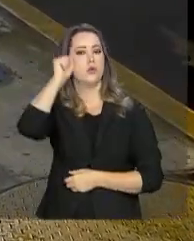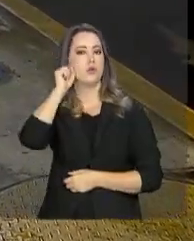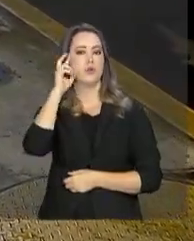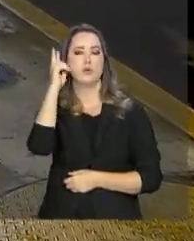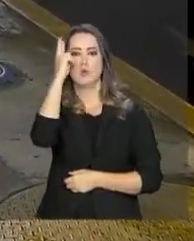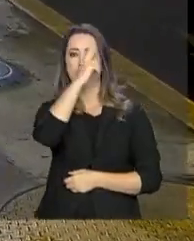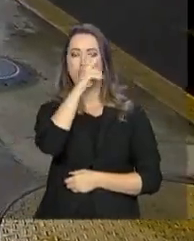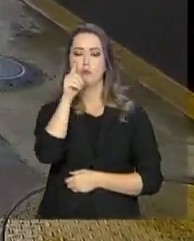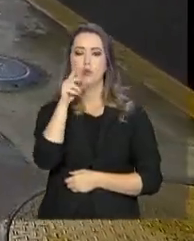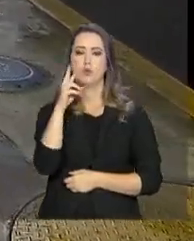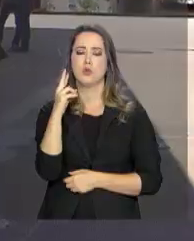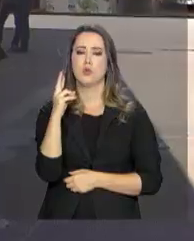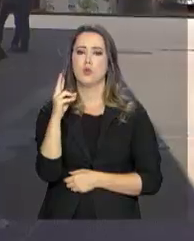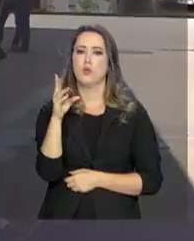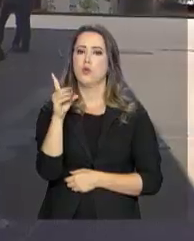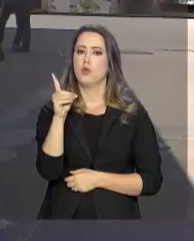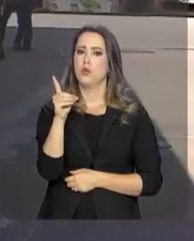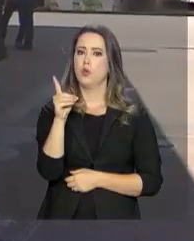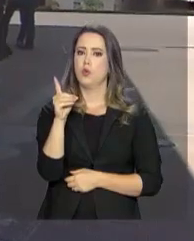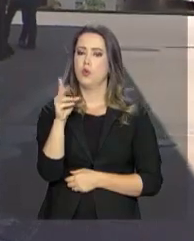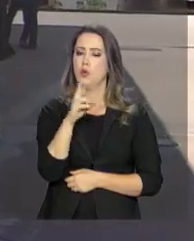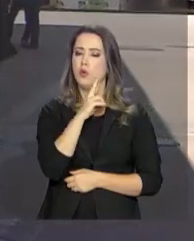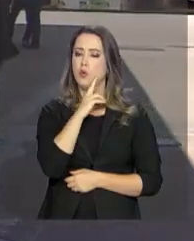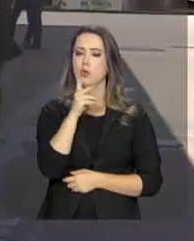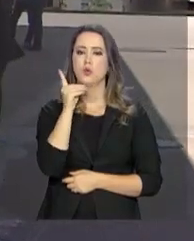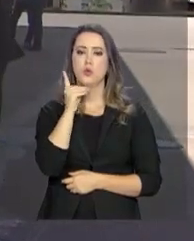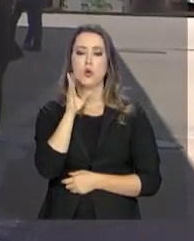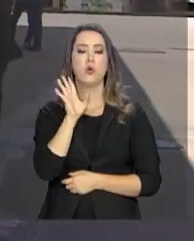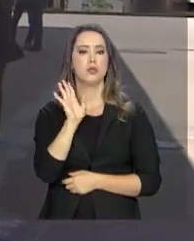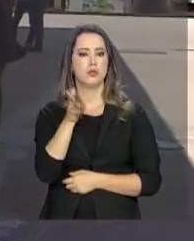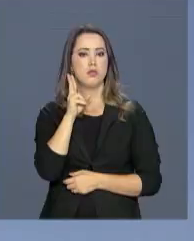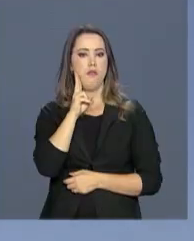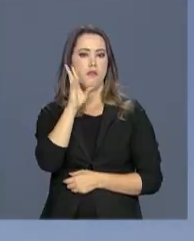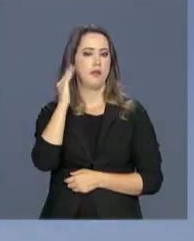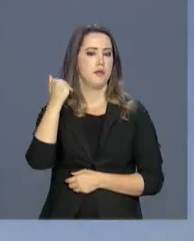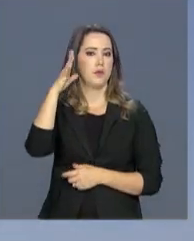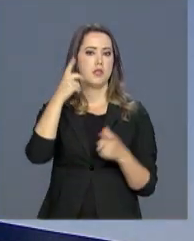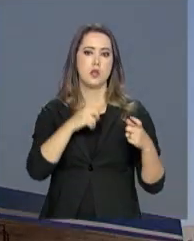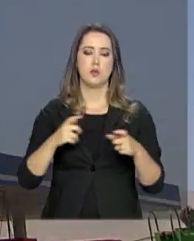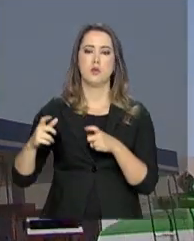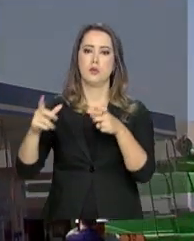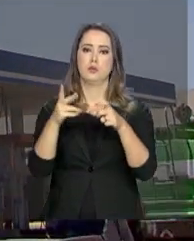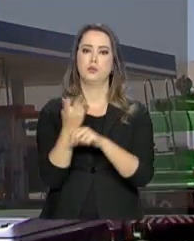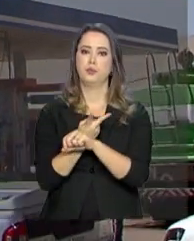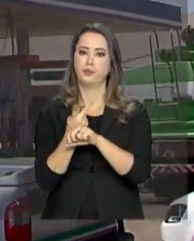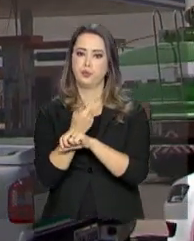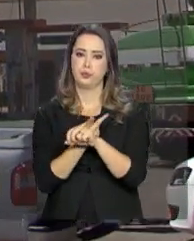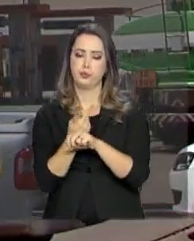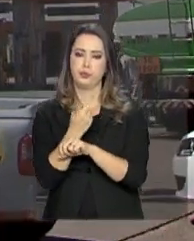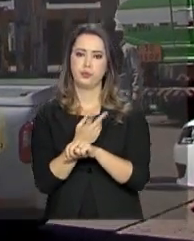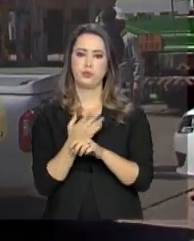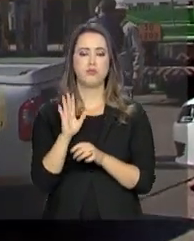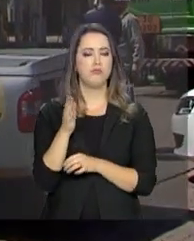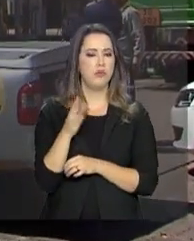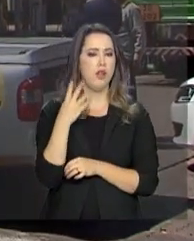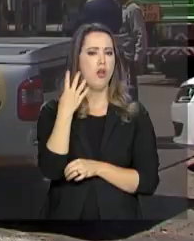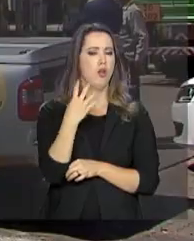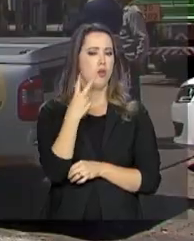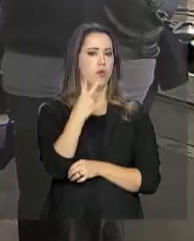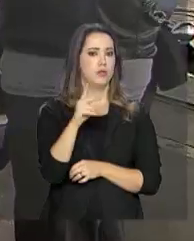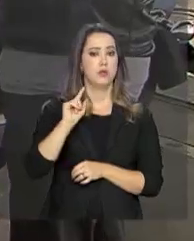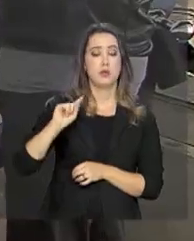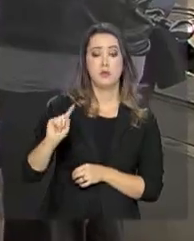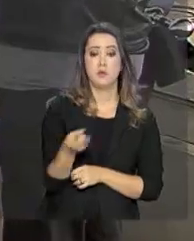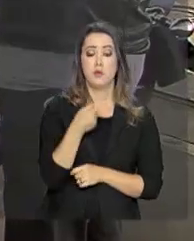são os estados que mais têm postos disponíveis para consulta. A expectativa da ANP é que todos os cerca de 42 mil